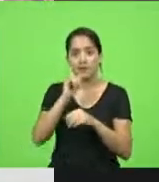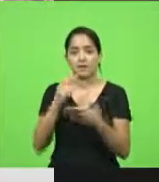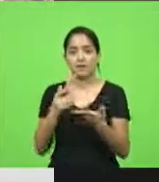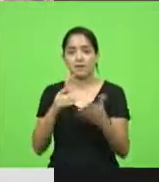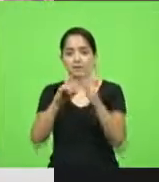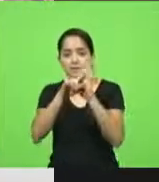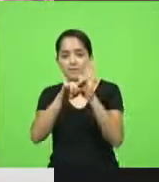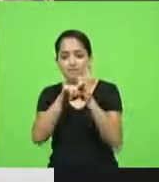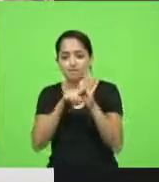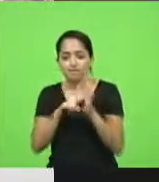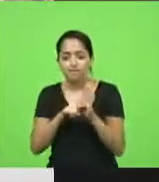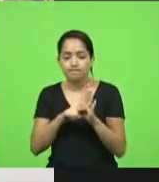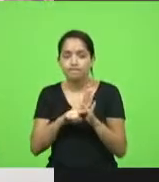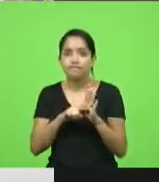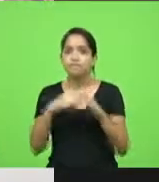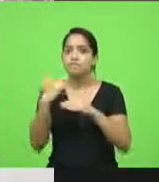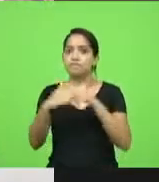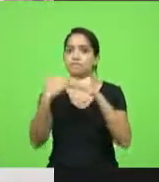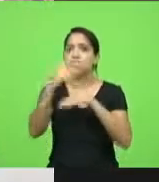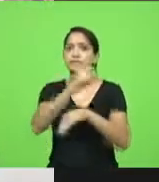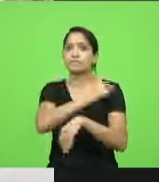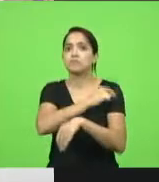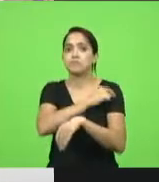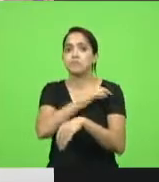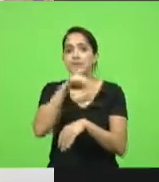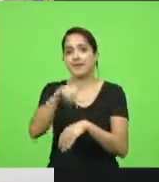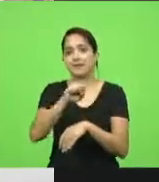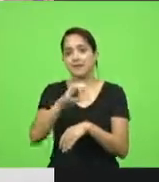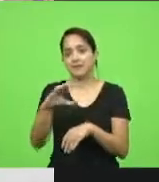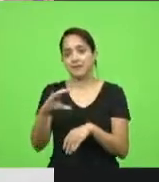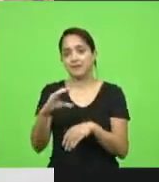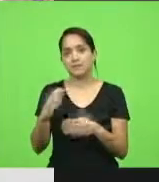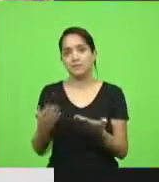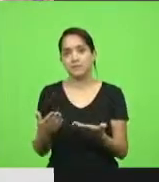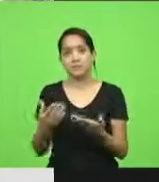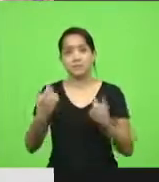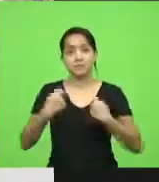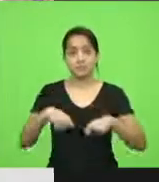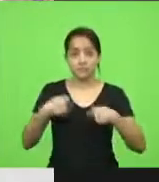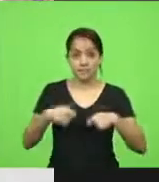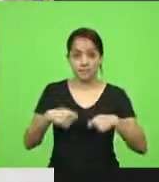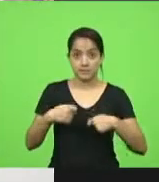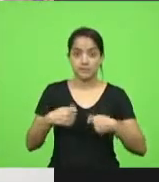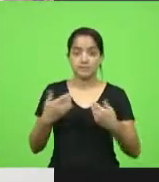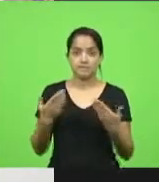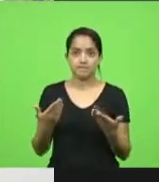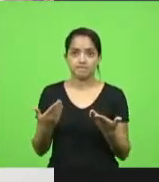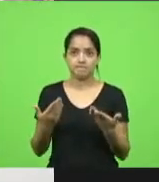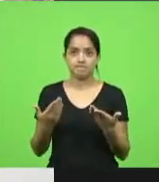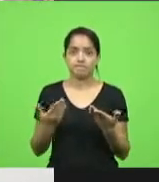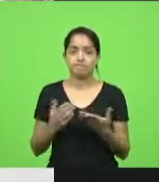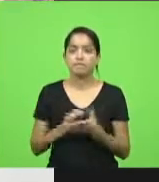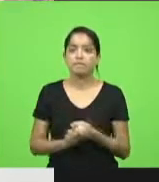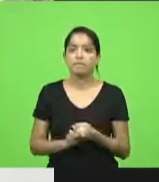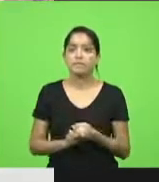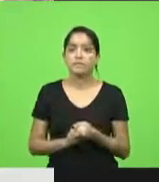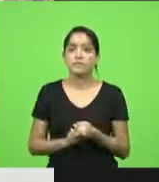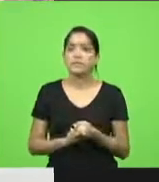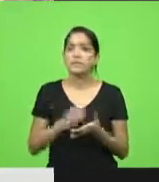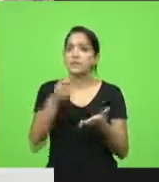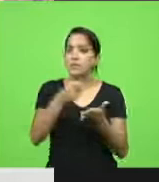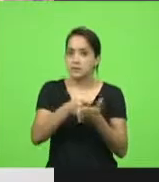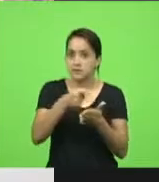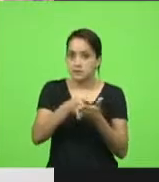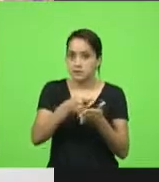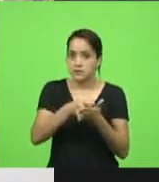para o desenvolvimento de uma vacina em Santa Catarina. Quem sabe vamos precisar disso também. Além de continuar insistindo para